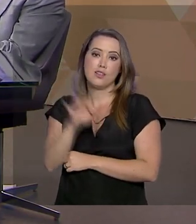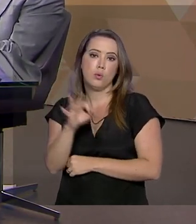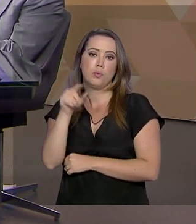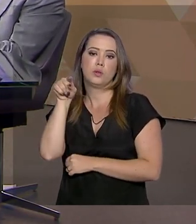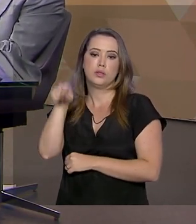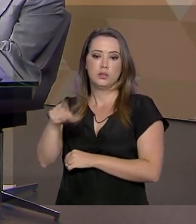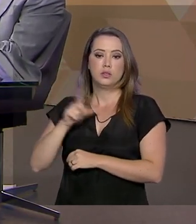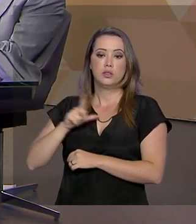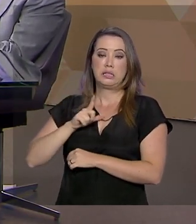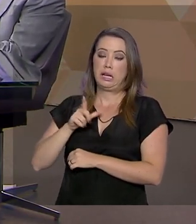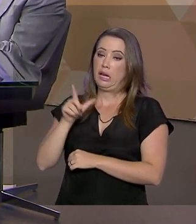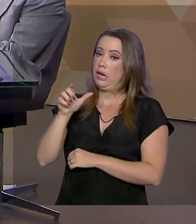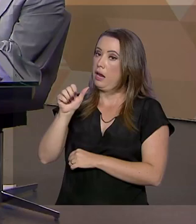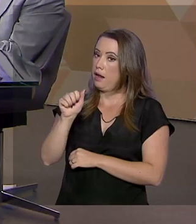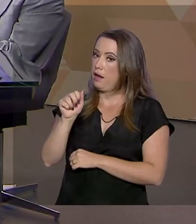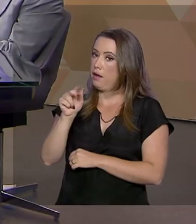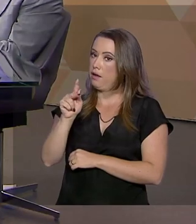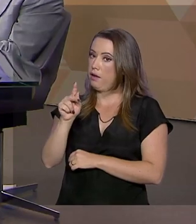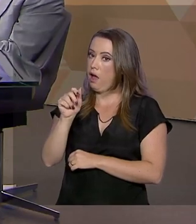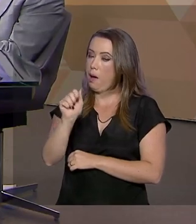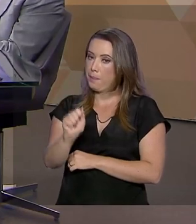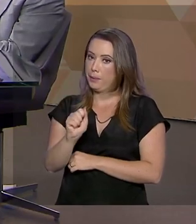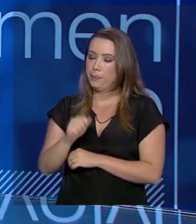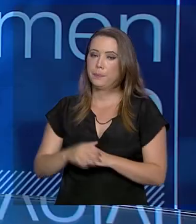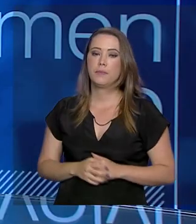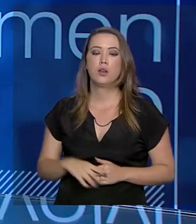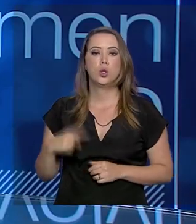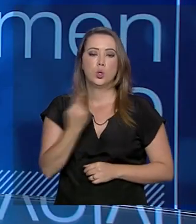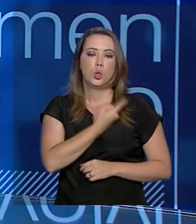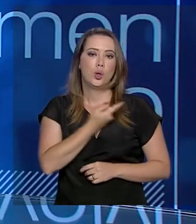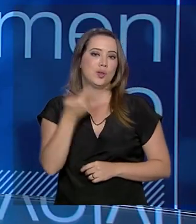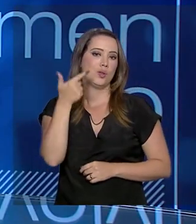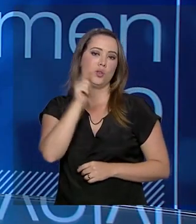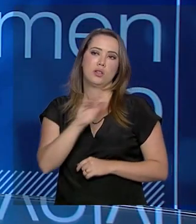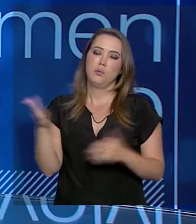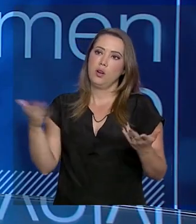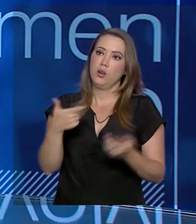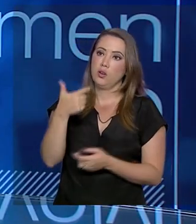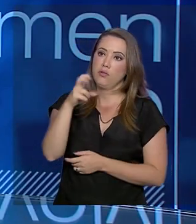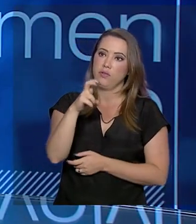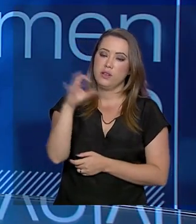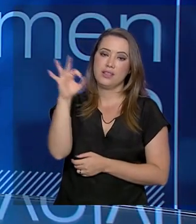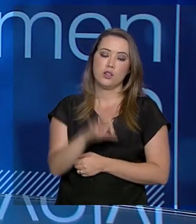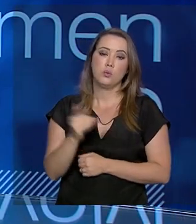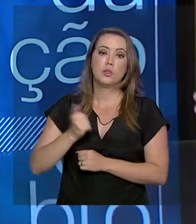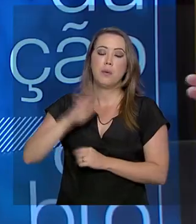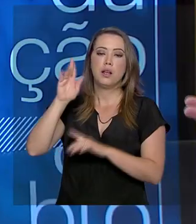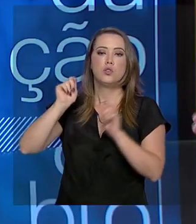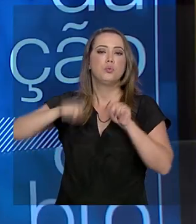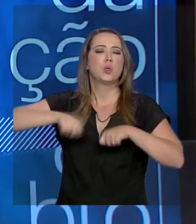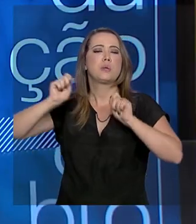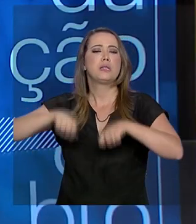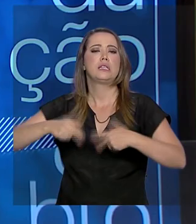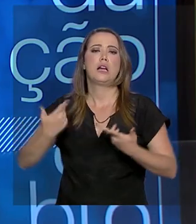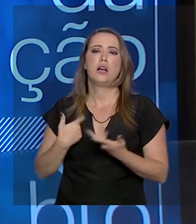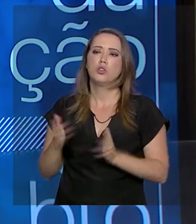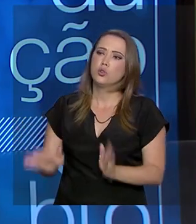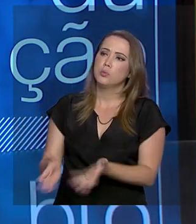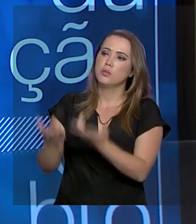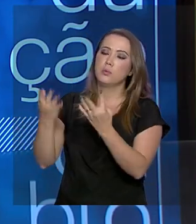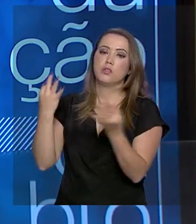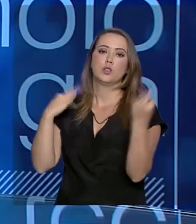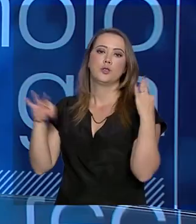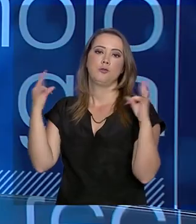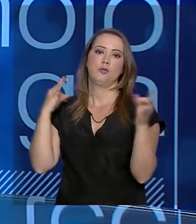ela tem APAS, áreas de proteção ambiental, então nós ganhamos agora 25% mais de possibilidade de promover o